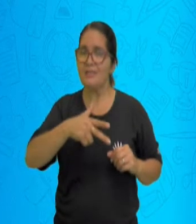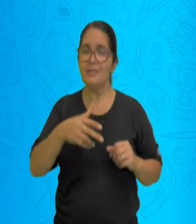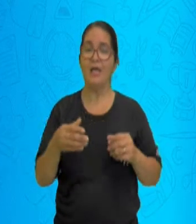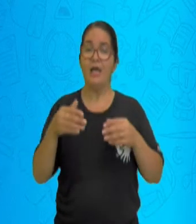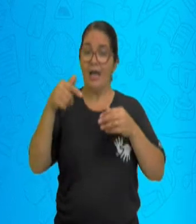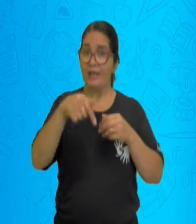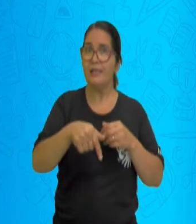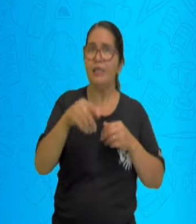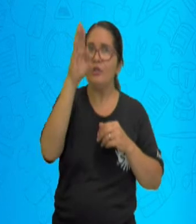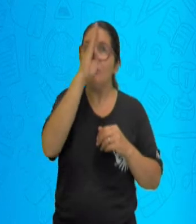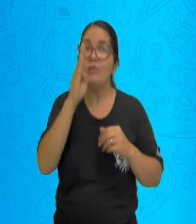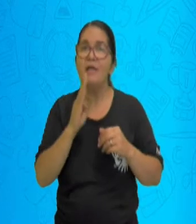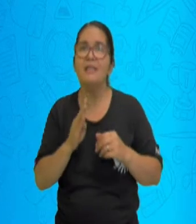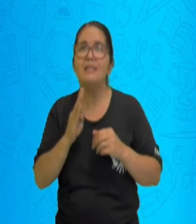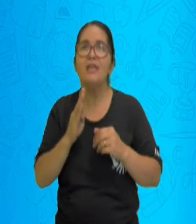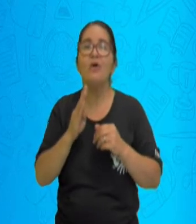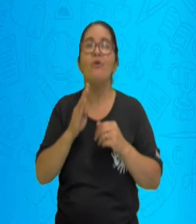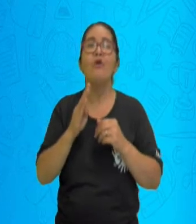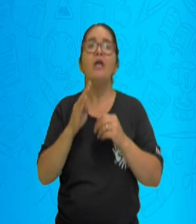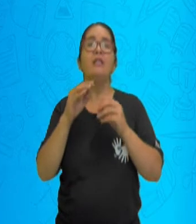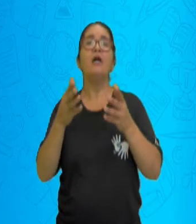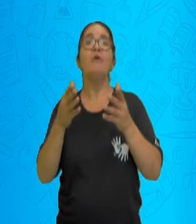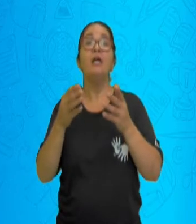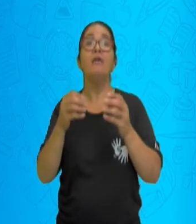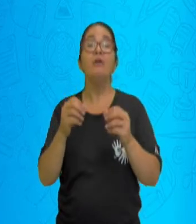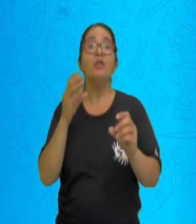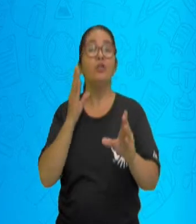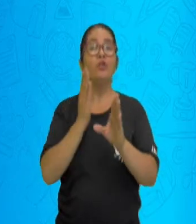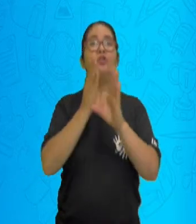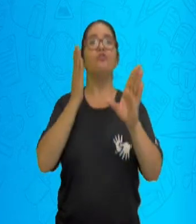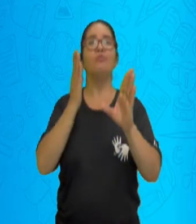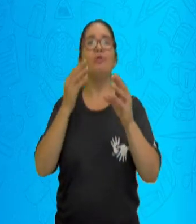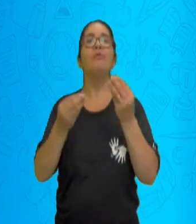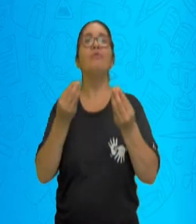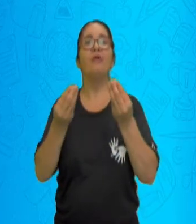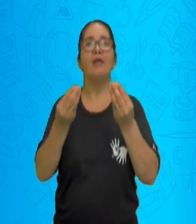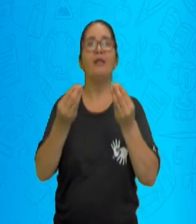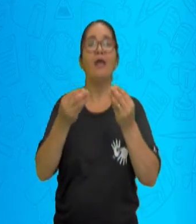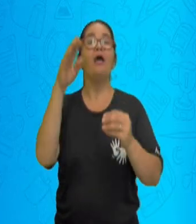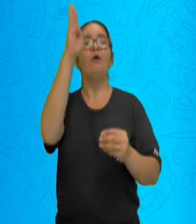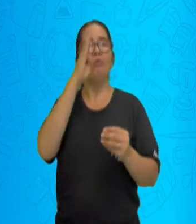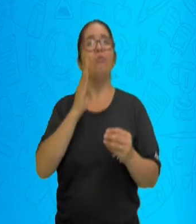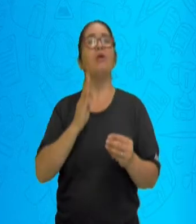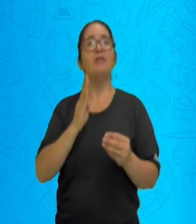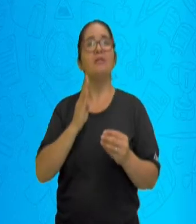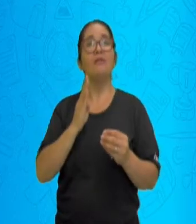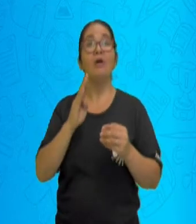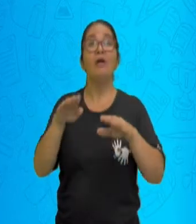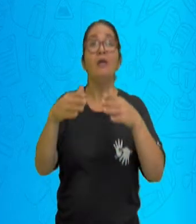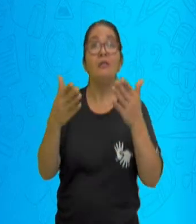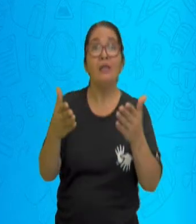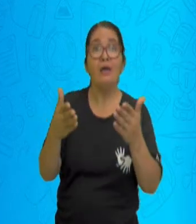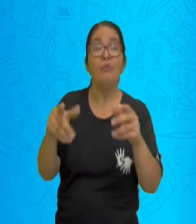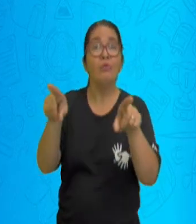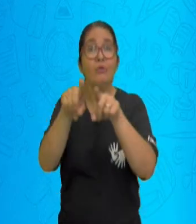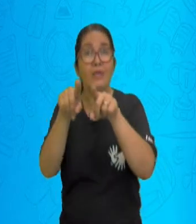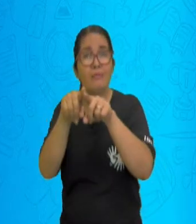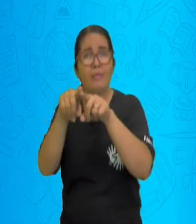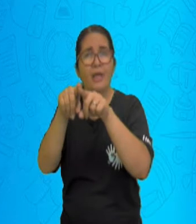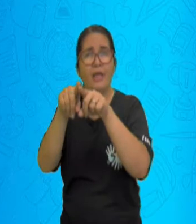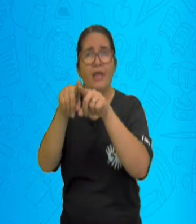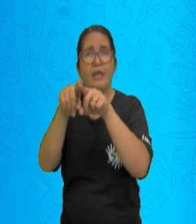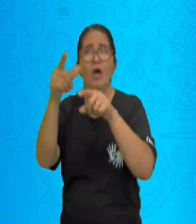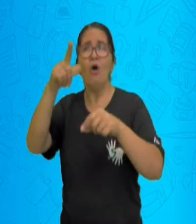país brasileiro é feito por imigrantes e também por brasileiros natos. A imigração, em geral, acontece por